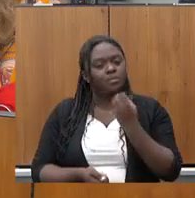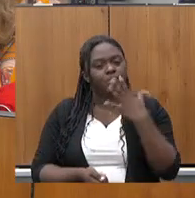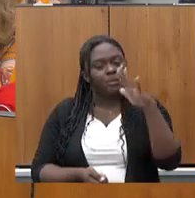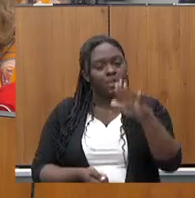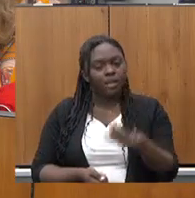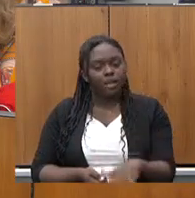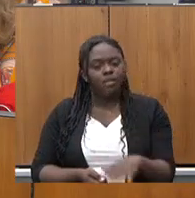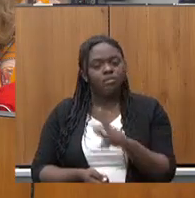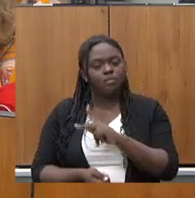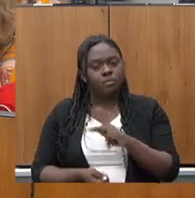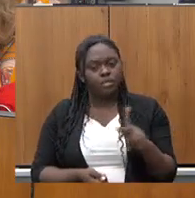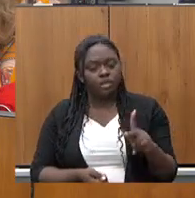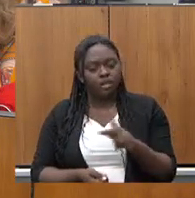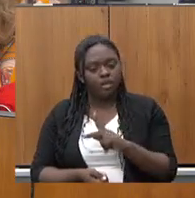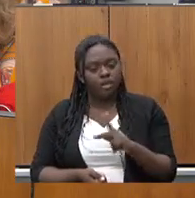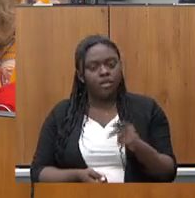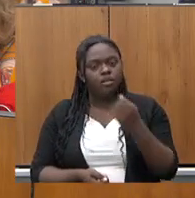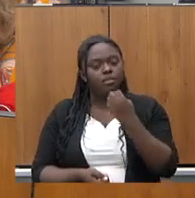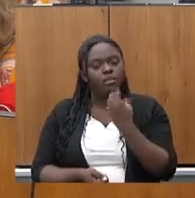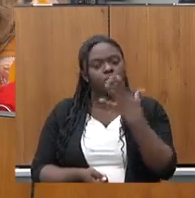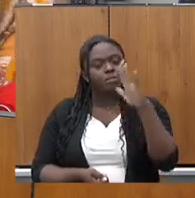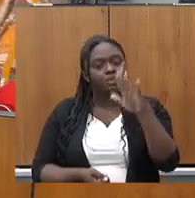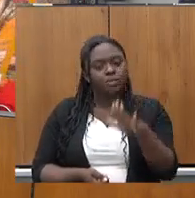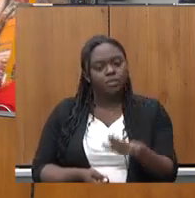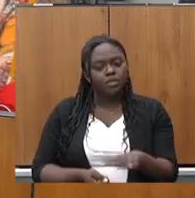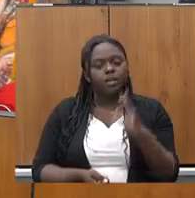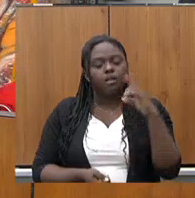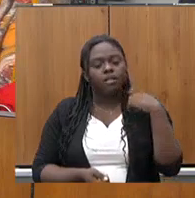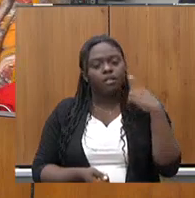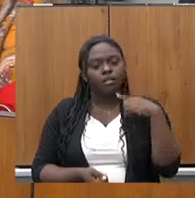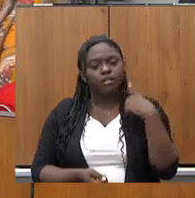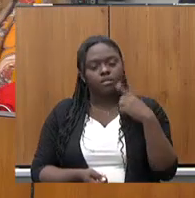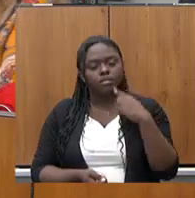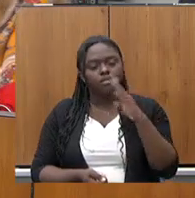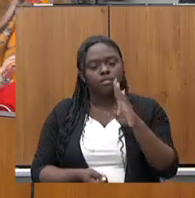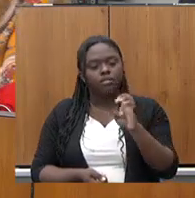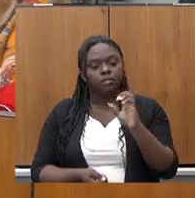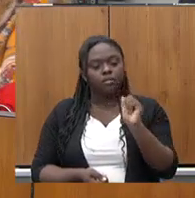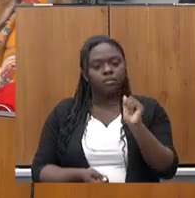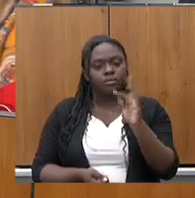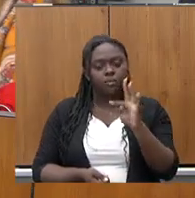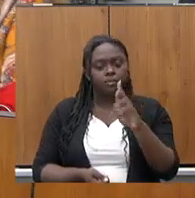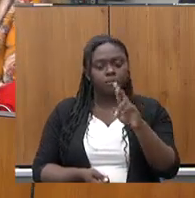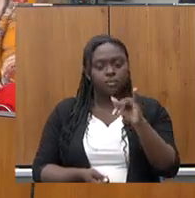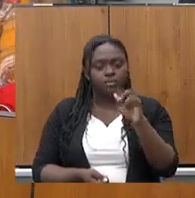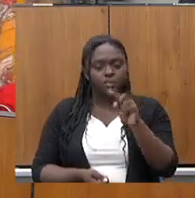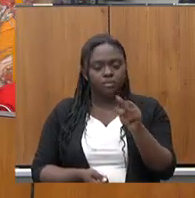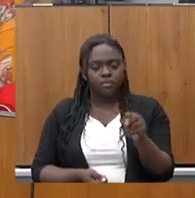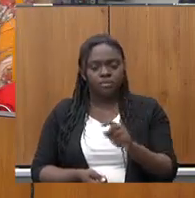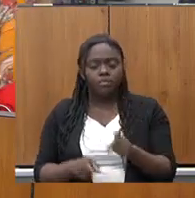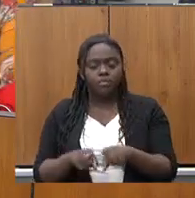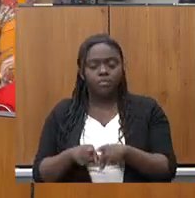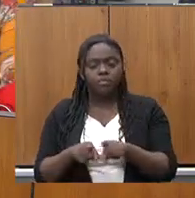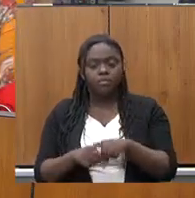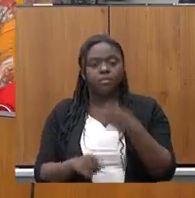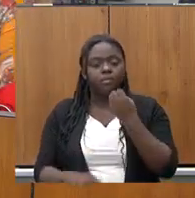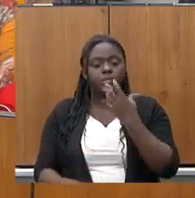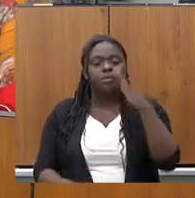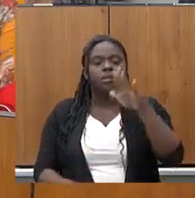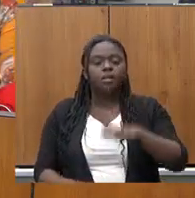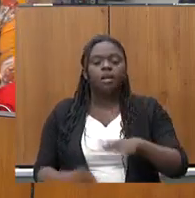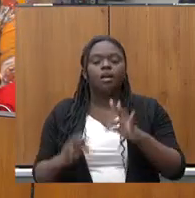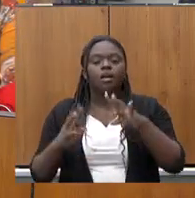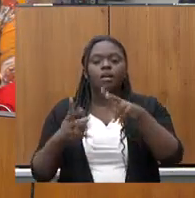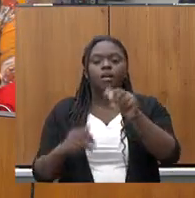presidente Coronel Sandro, boa tarde, deputada Beatriz Serqueira, e boa tarde aos que nos